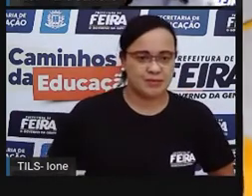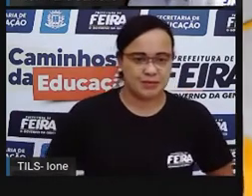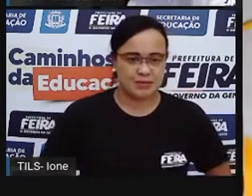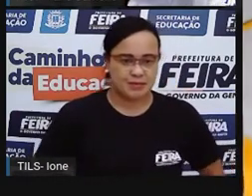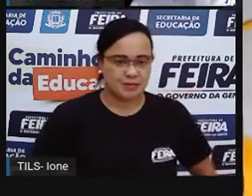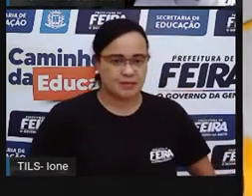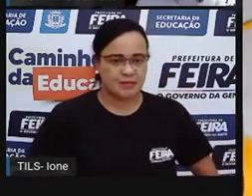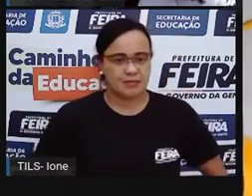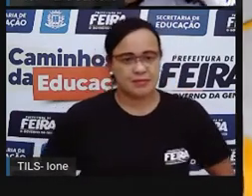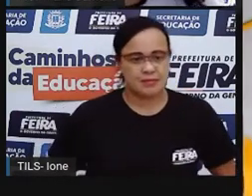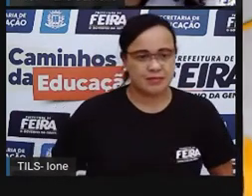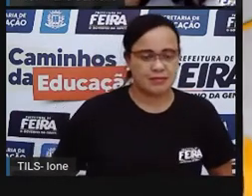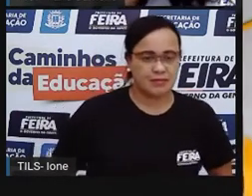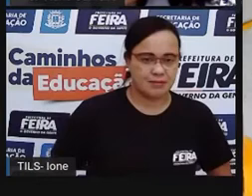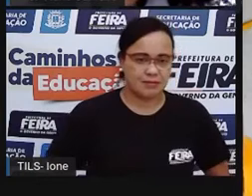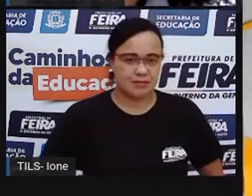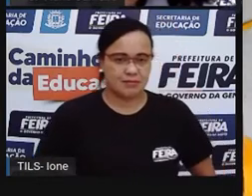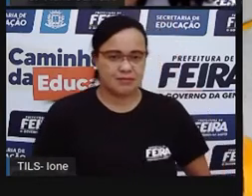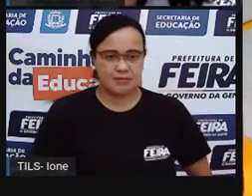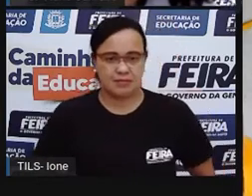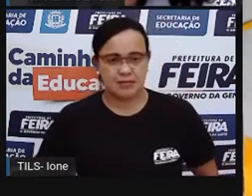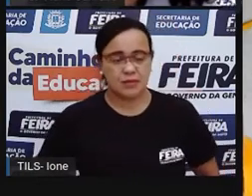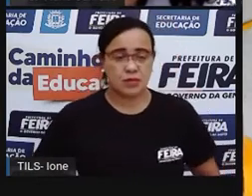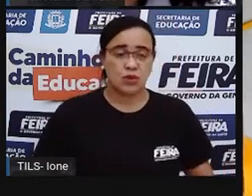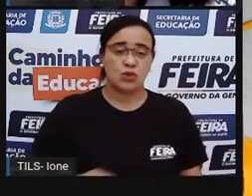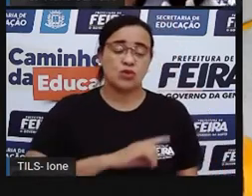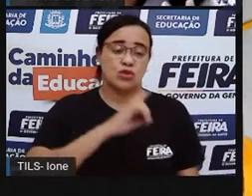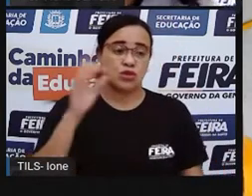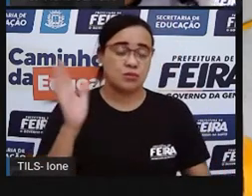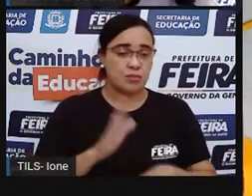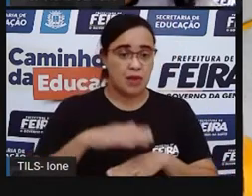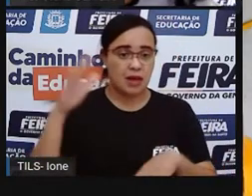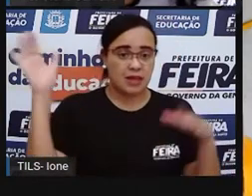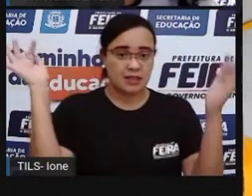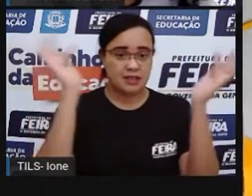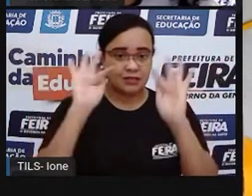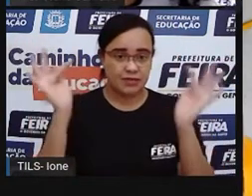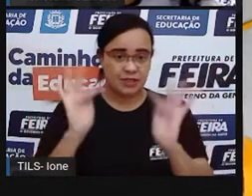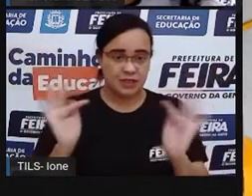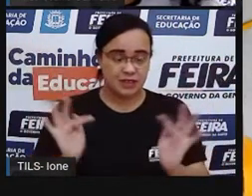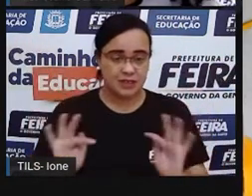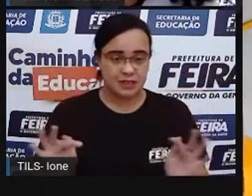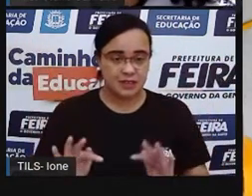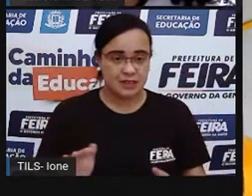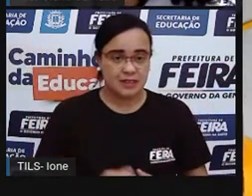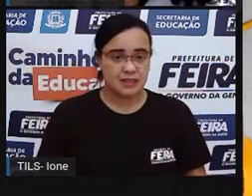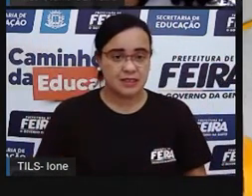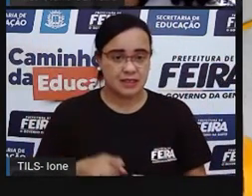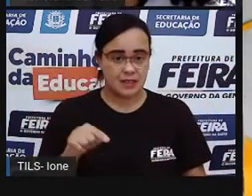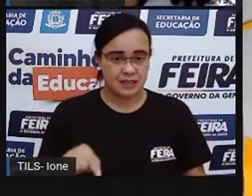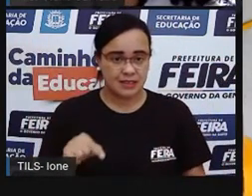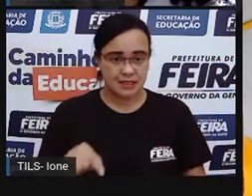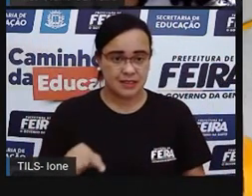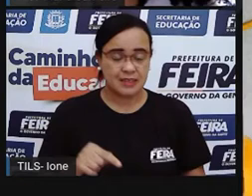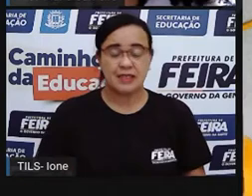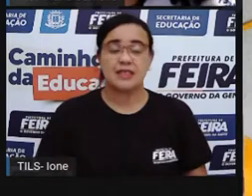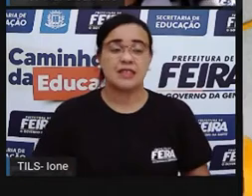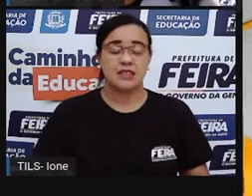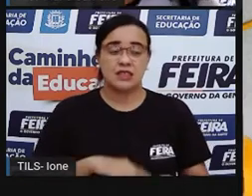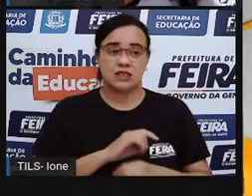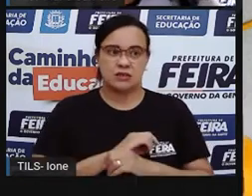O dia mais feliz do mundo ainda não chegou. Nesse dia especial,